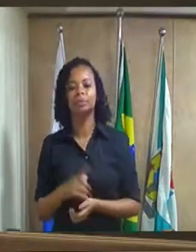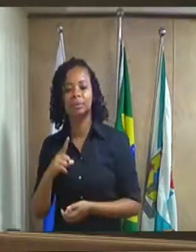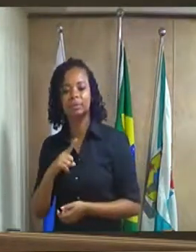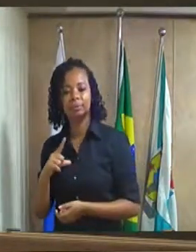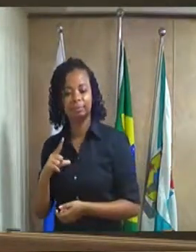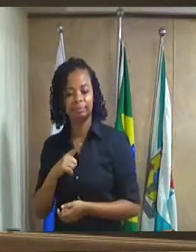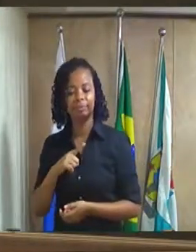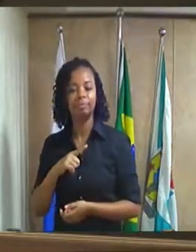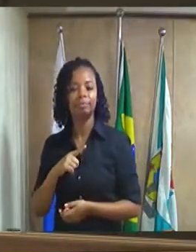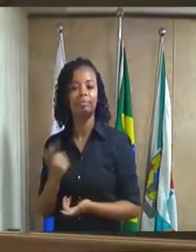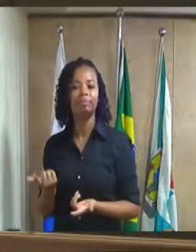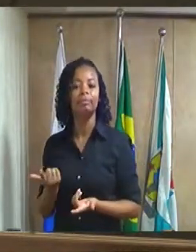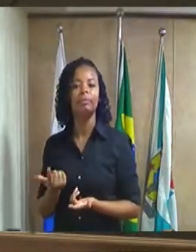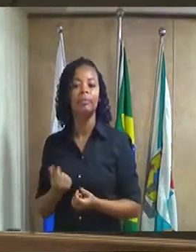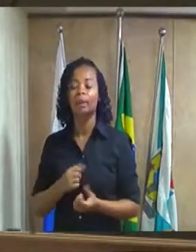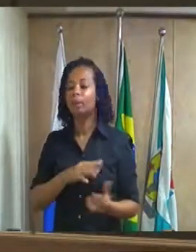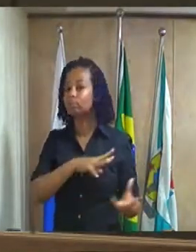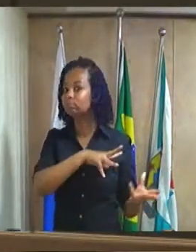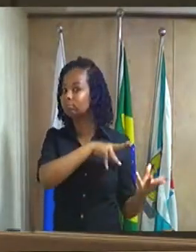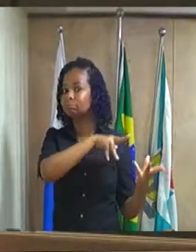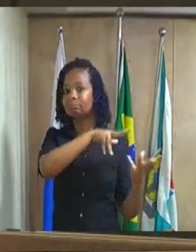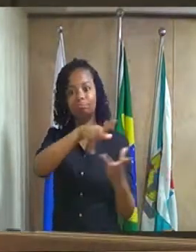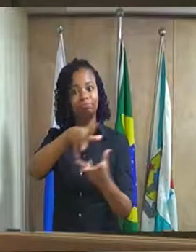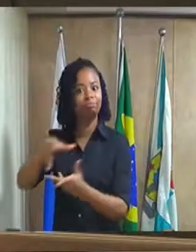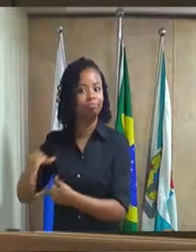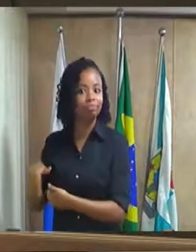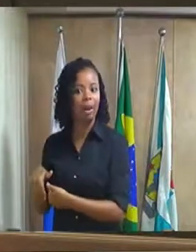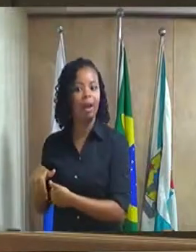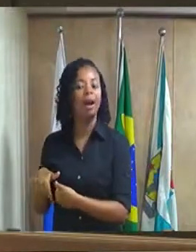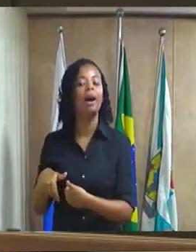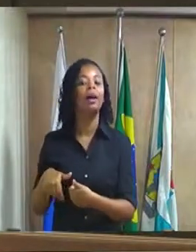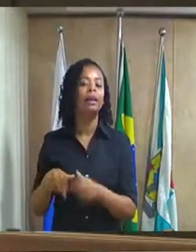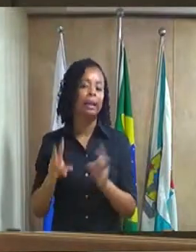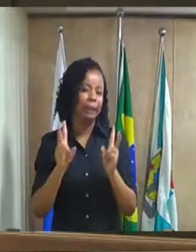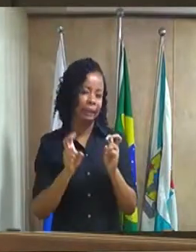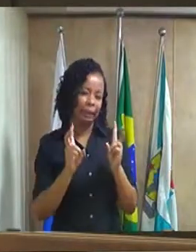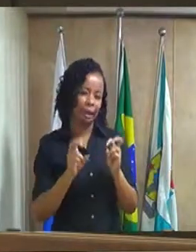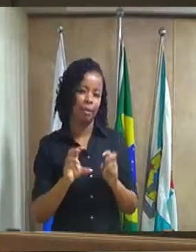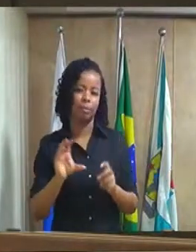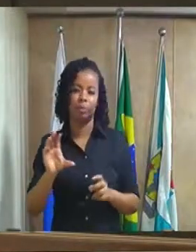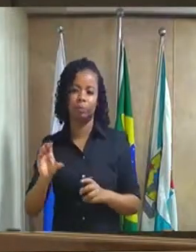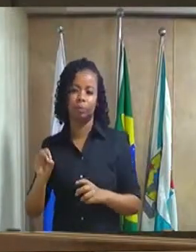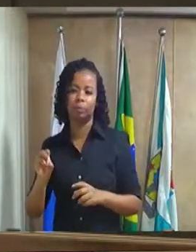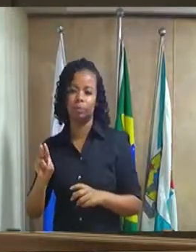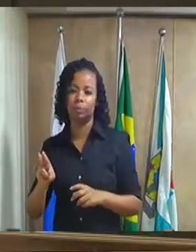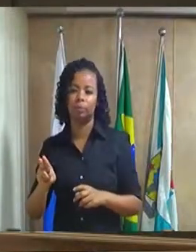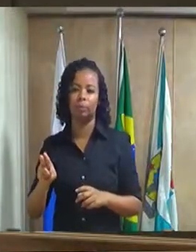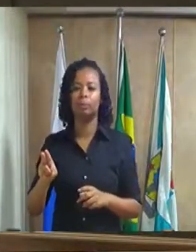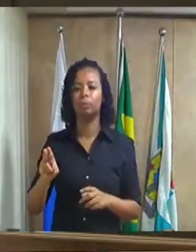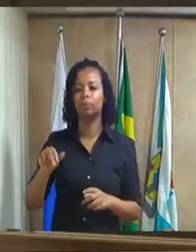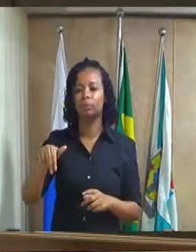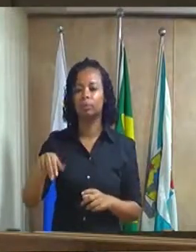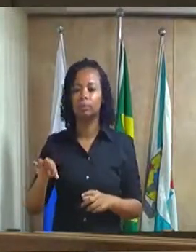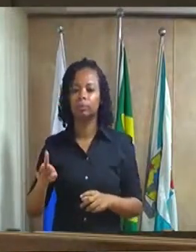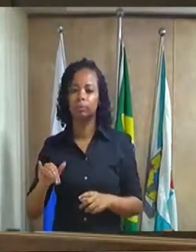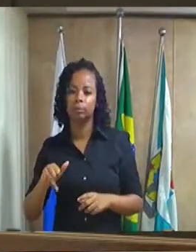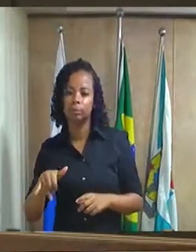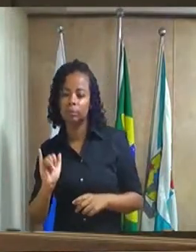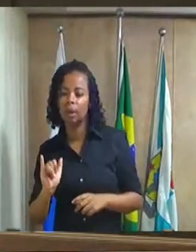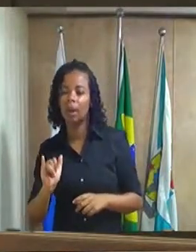se tornou mundial o coach chegou ao Brasil há pouco tempo